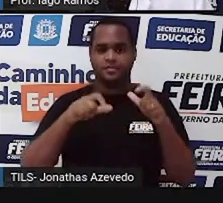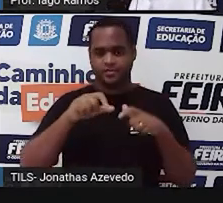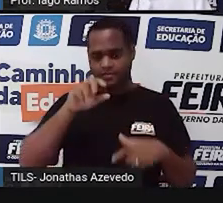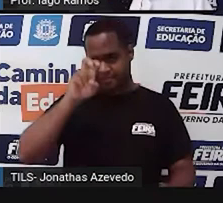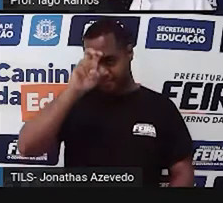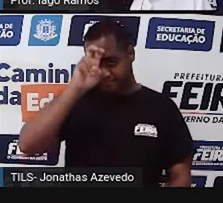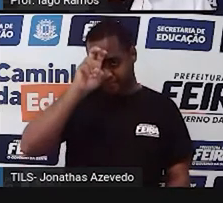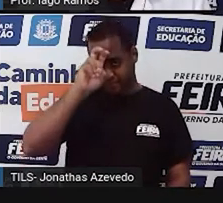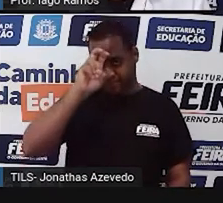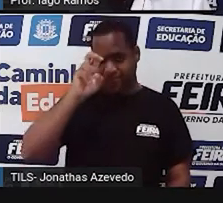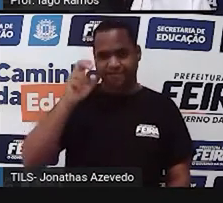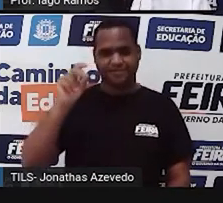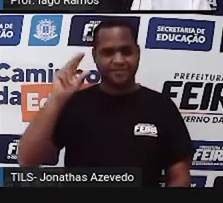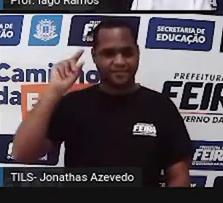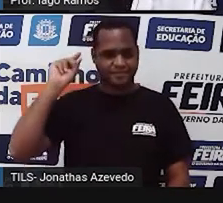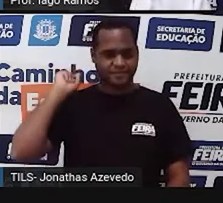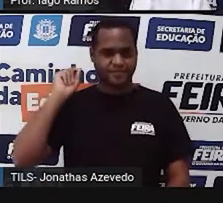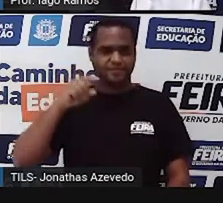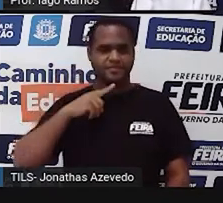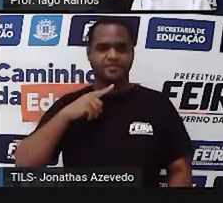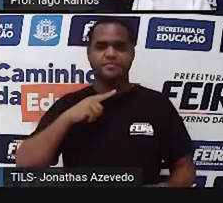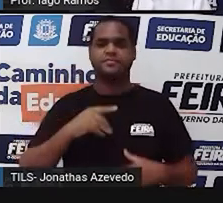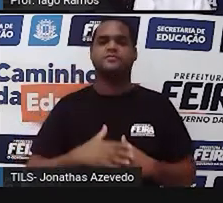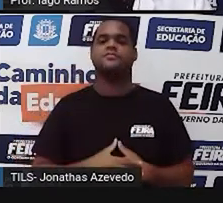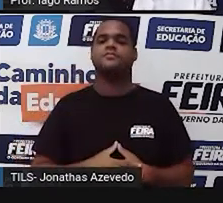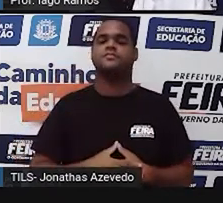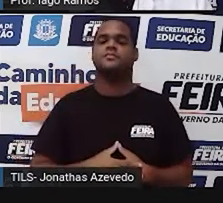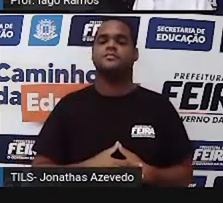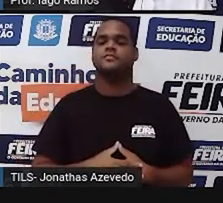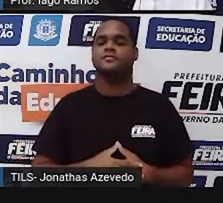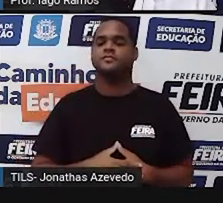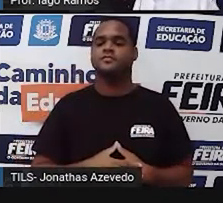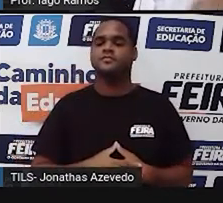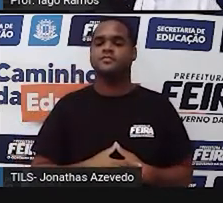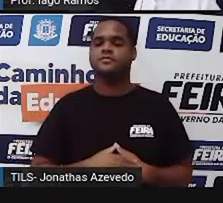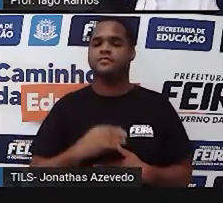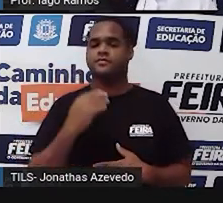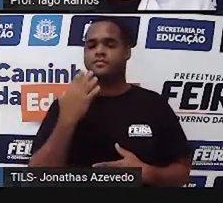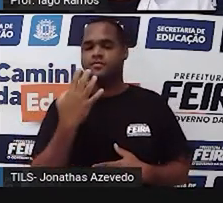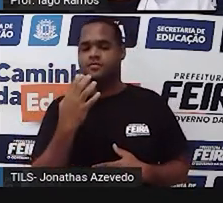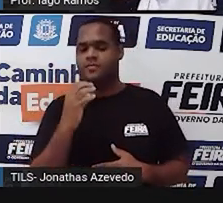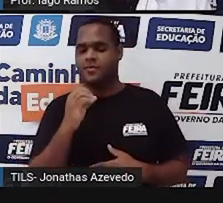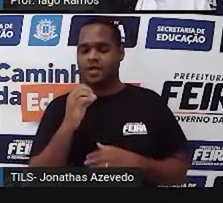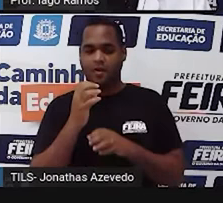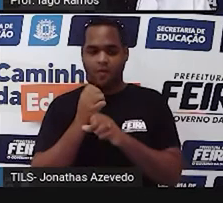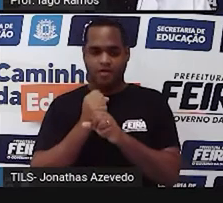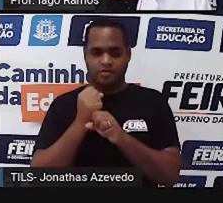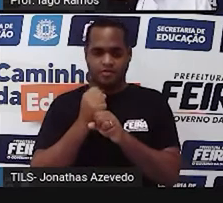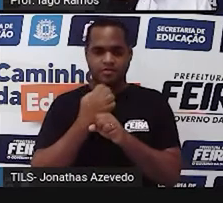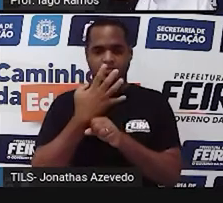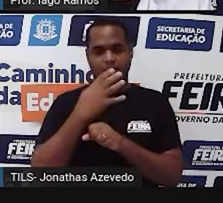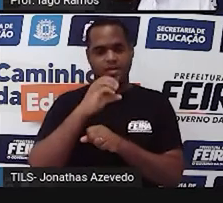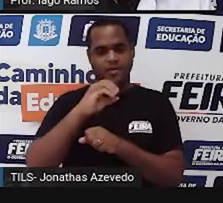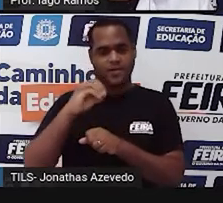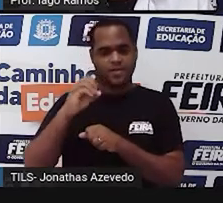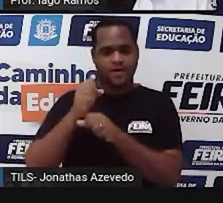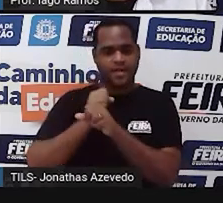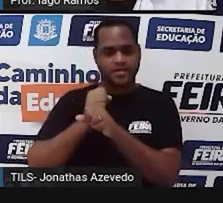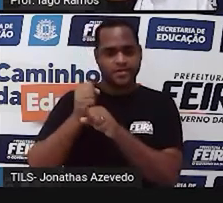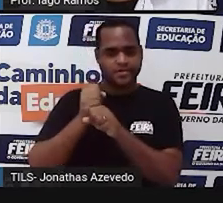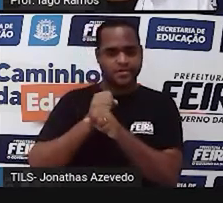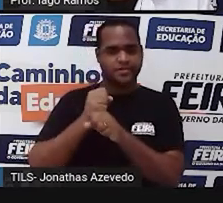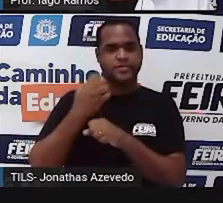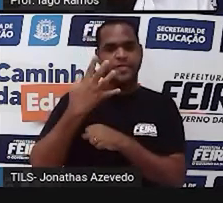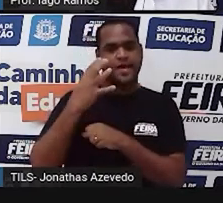Antigo Egito, né? Calcula-se aí em torno de uns 40 séculos atrás. 40 séculos